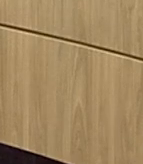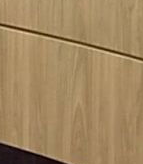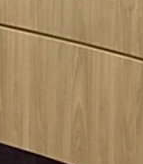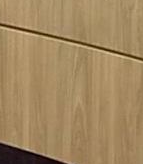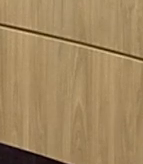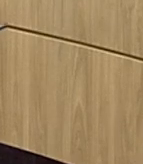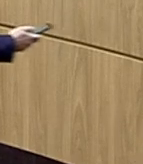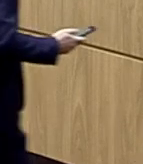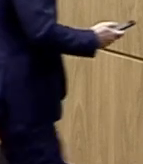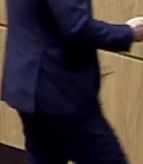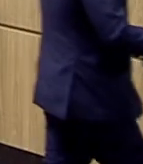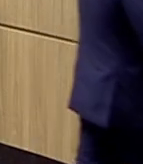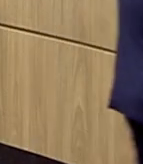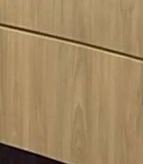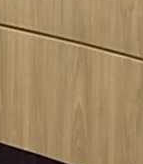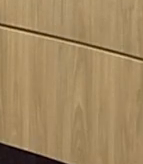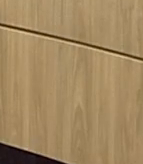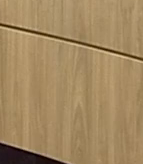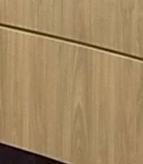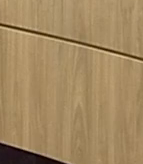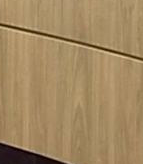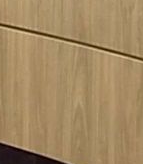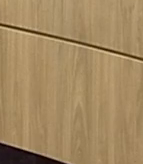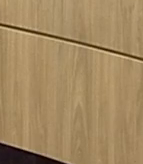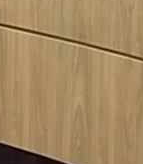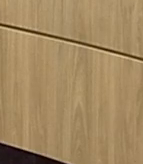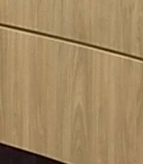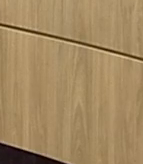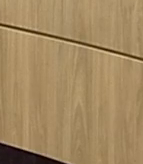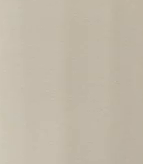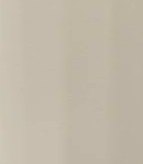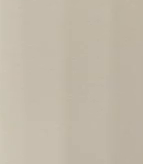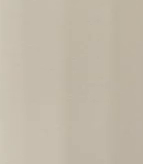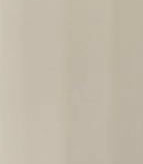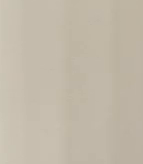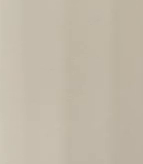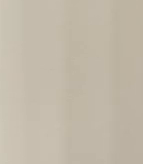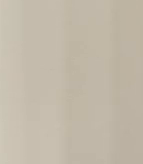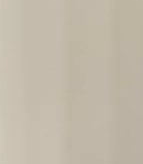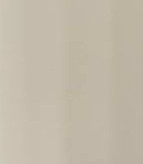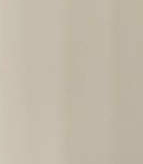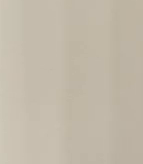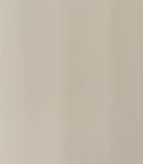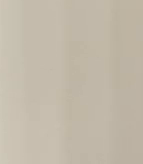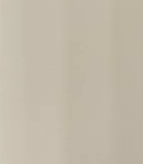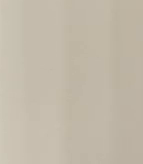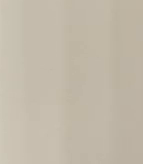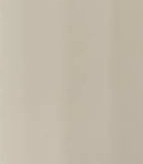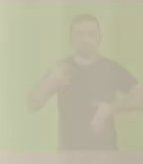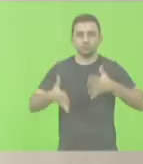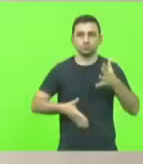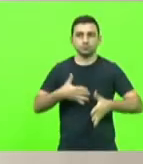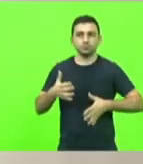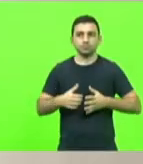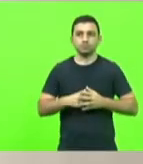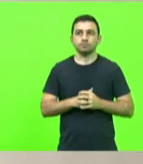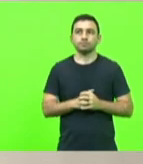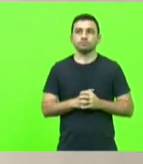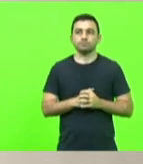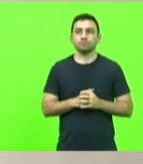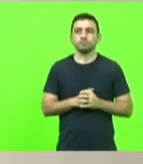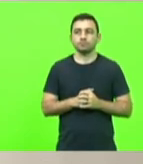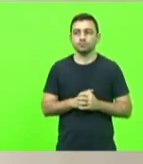Boa tarde, deputadas, boa tarde, deputados. Sobre a proteção de Deus, declaro aberta a presente sessão.